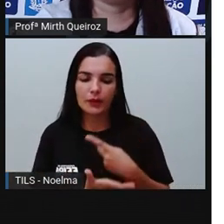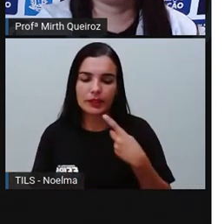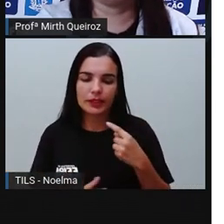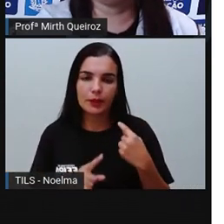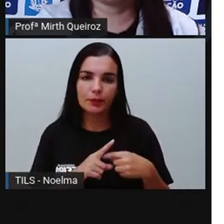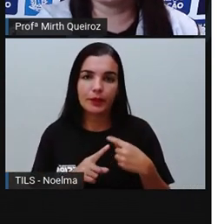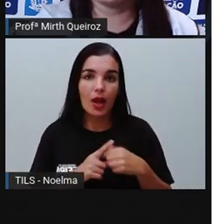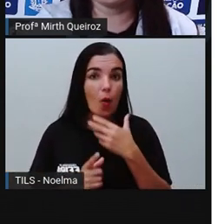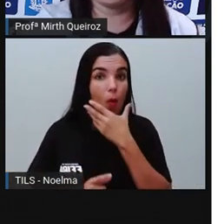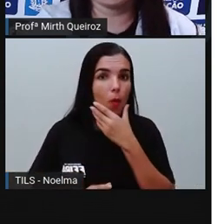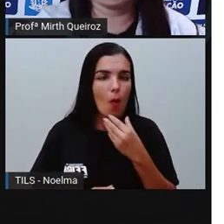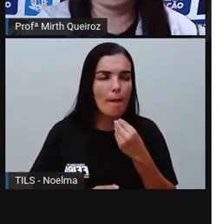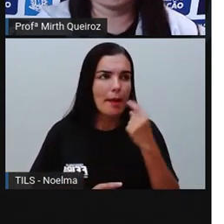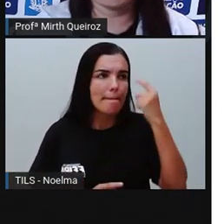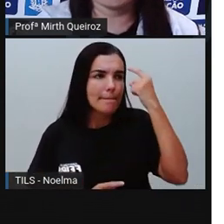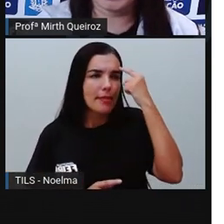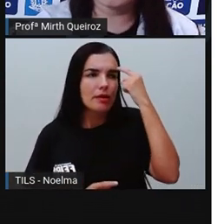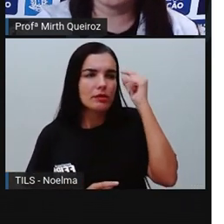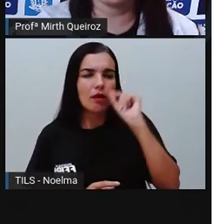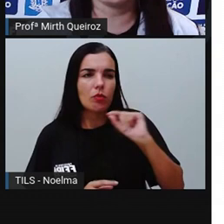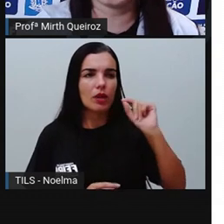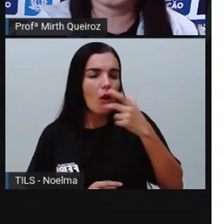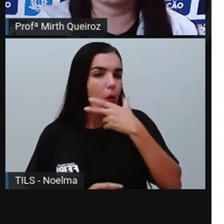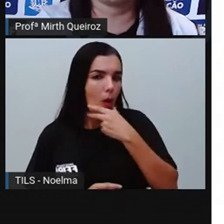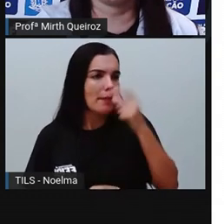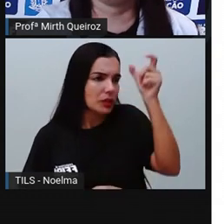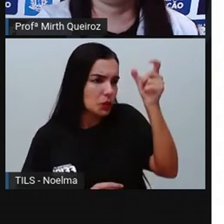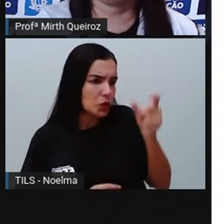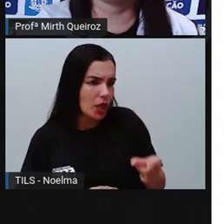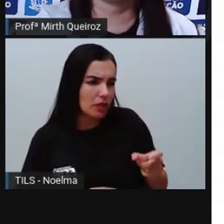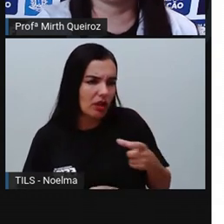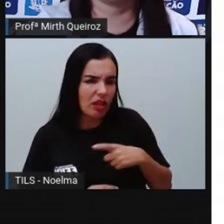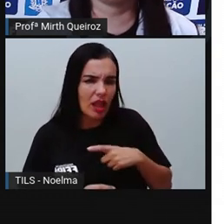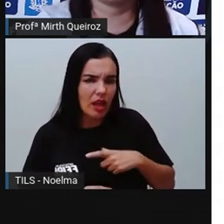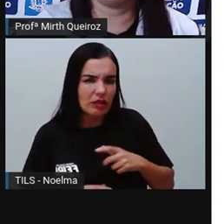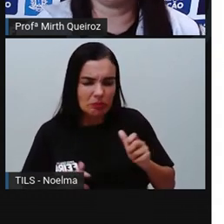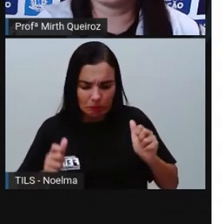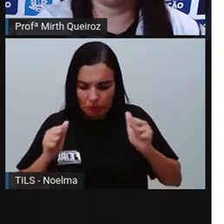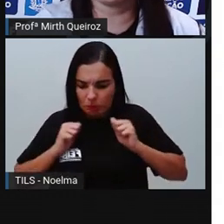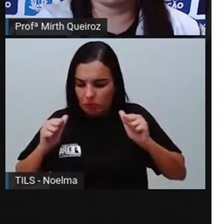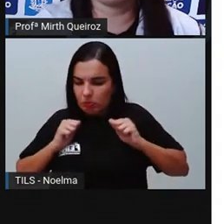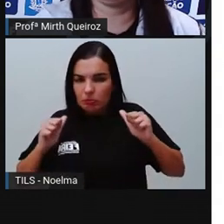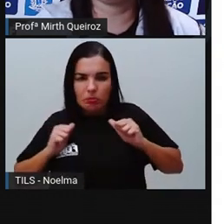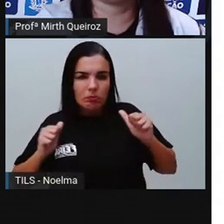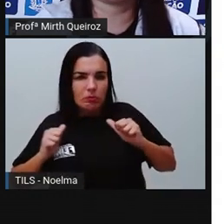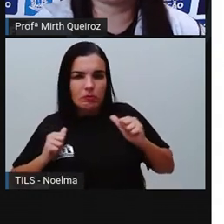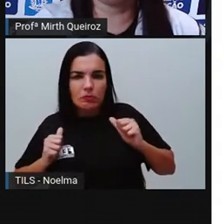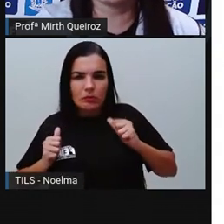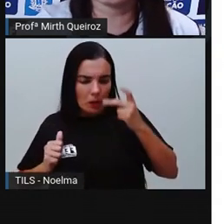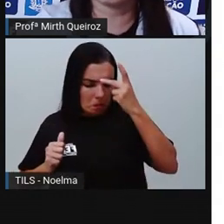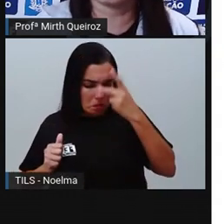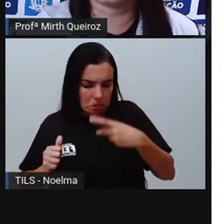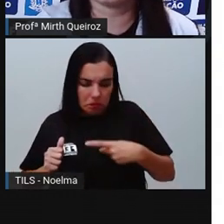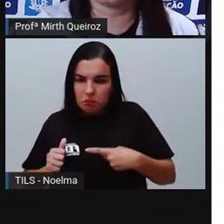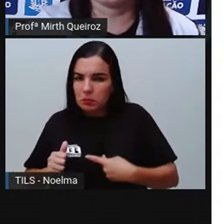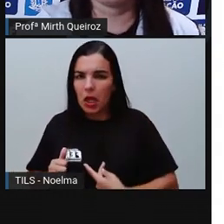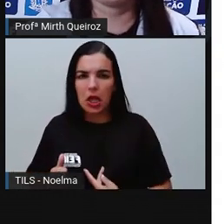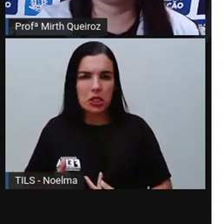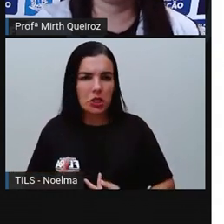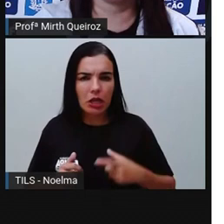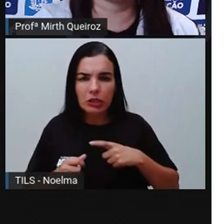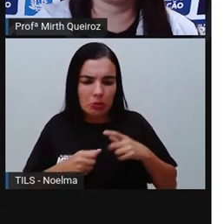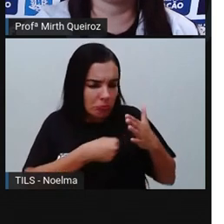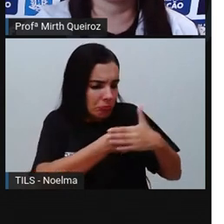está tão, tão egoísta e ao mesmo tempo tem uma cobiça tão grande assim